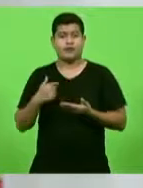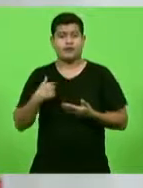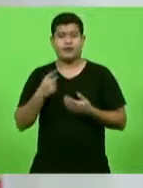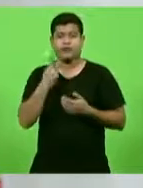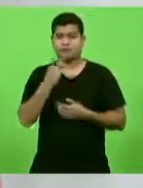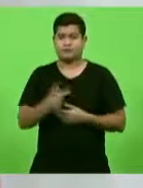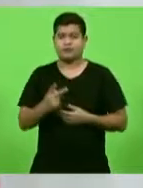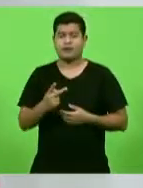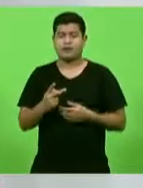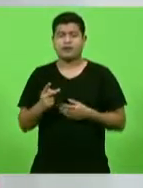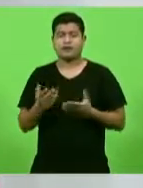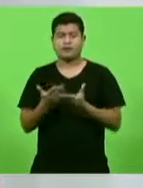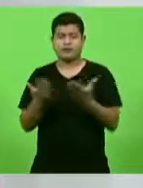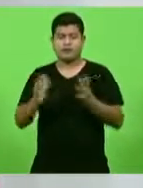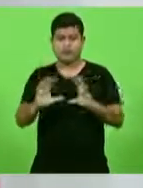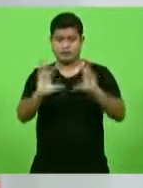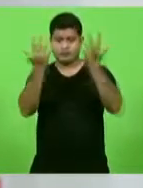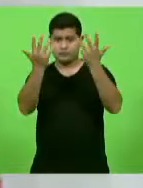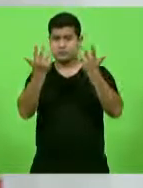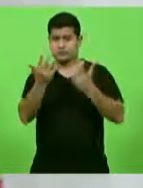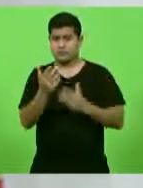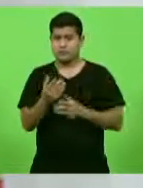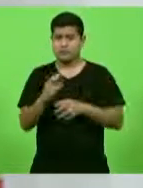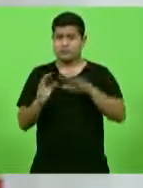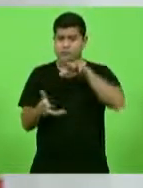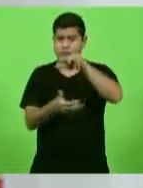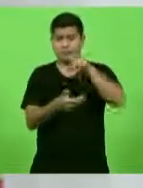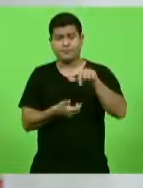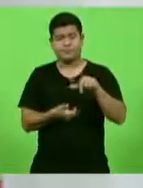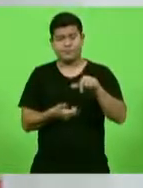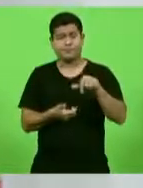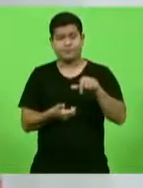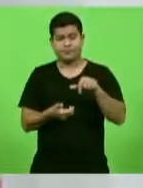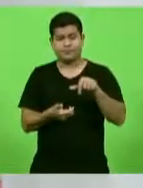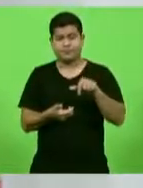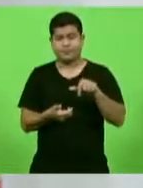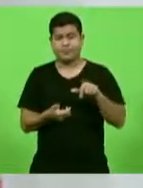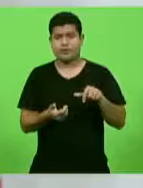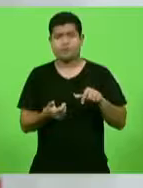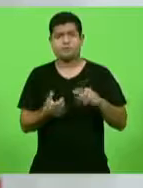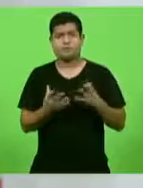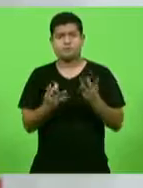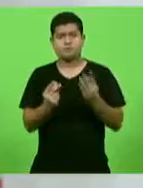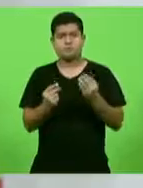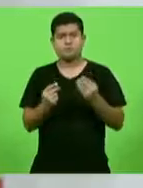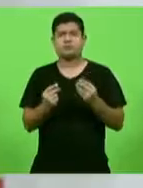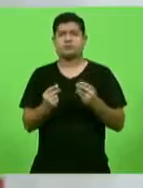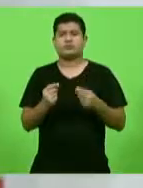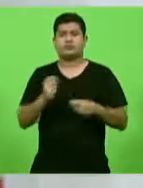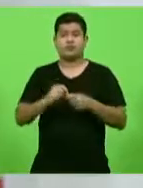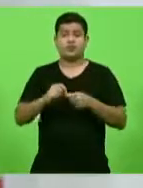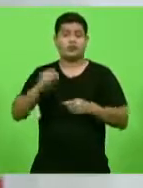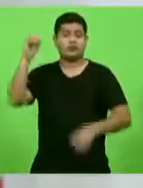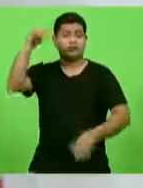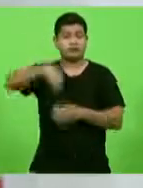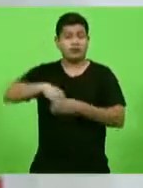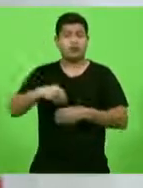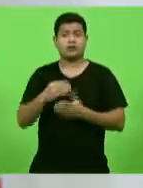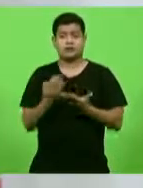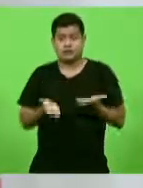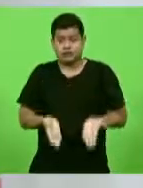internacional, mas que muitos temos, muito temos que fazer aqui no nosso país, apoiando os nossos jovens,